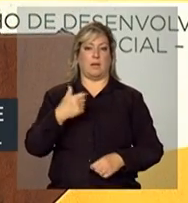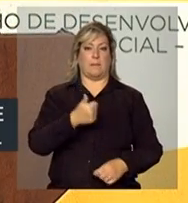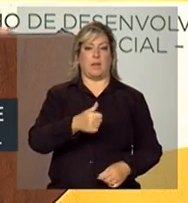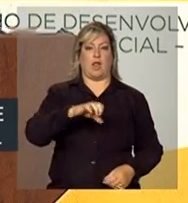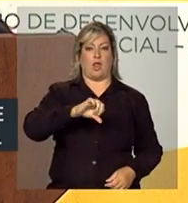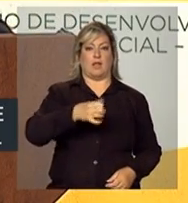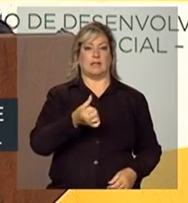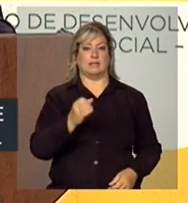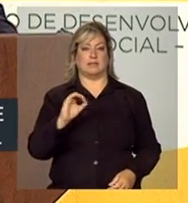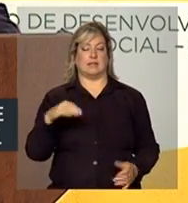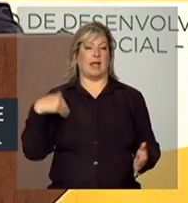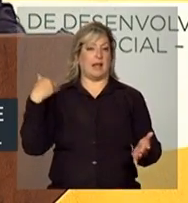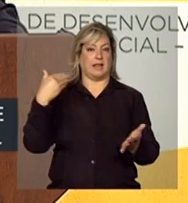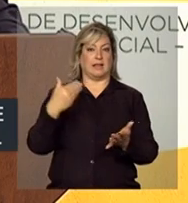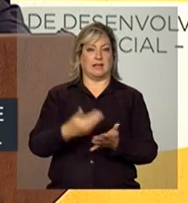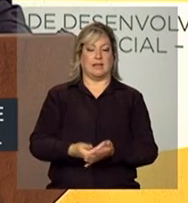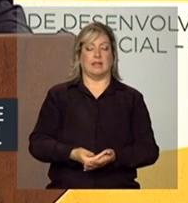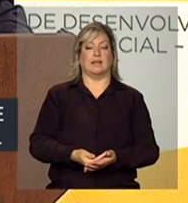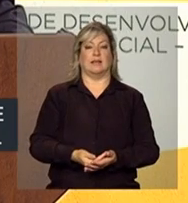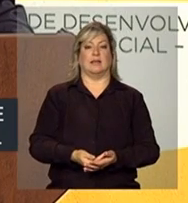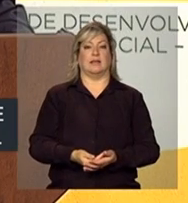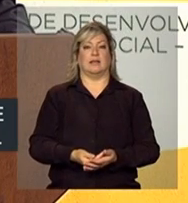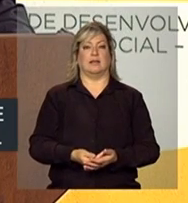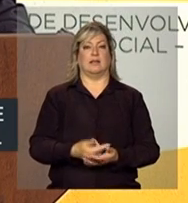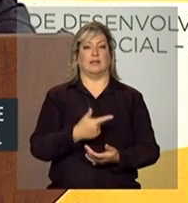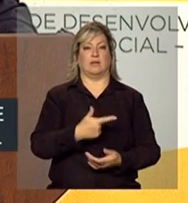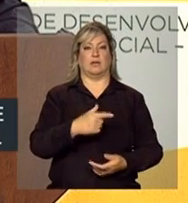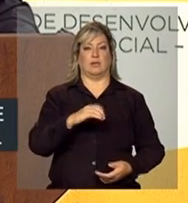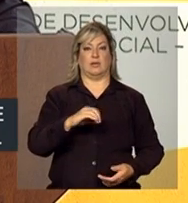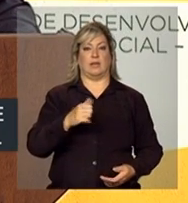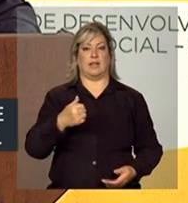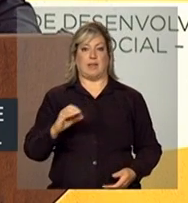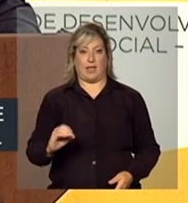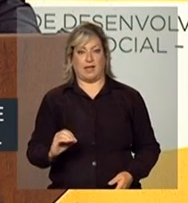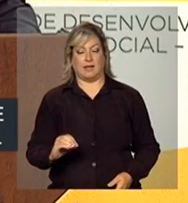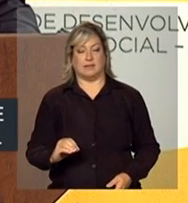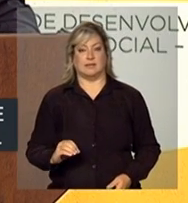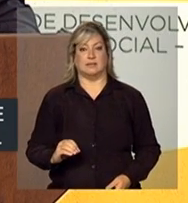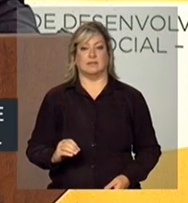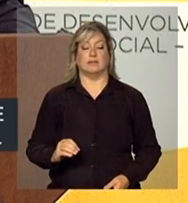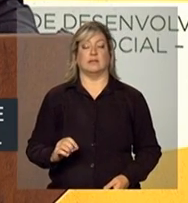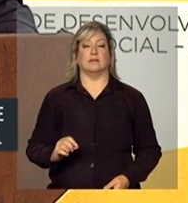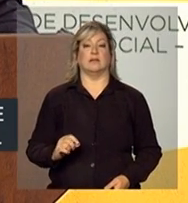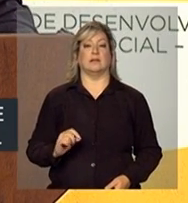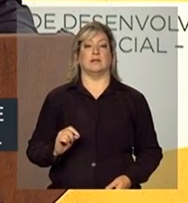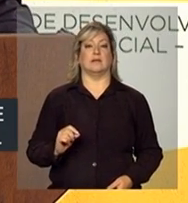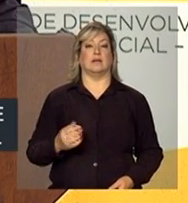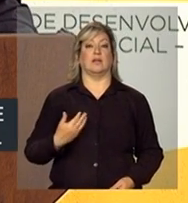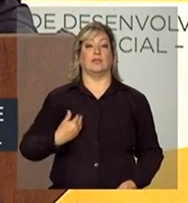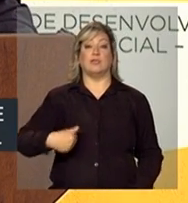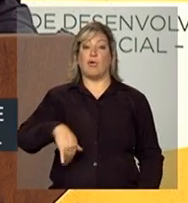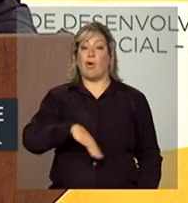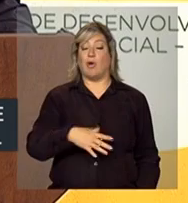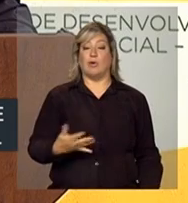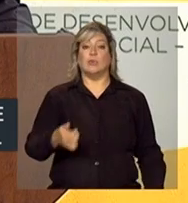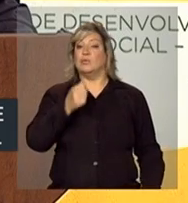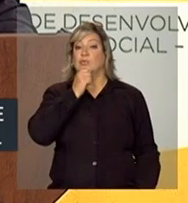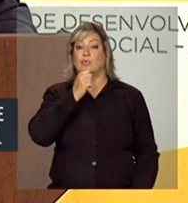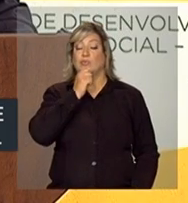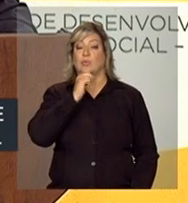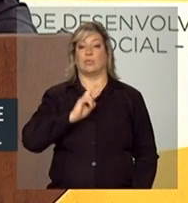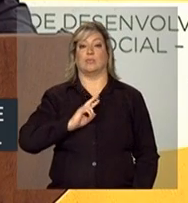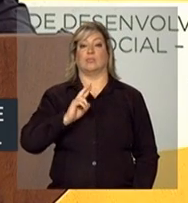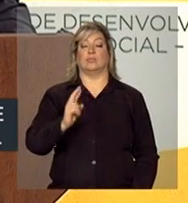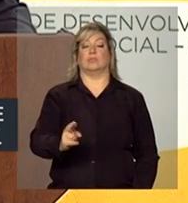até 1910, nós não tivemos resultados